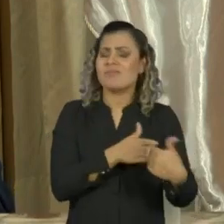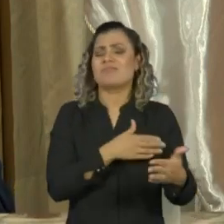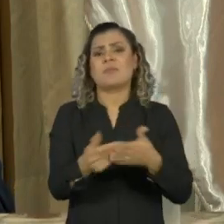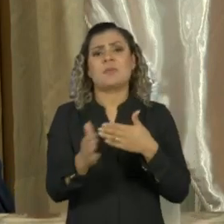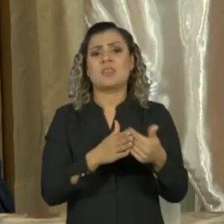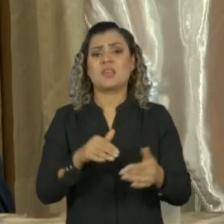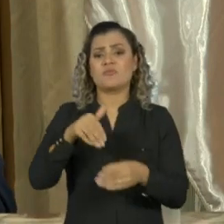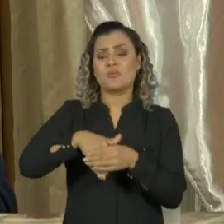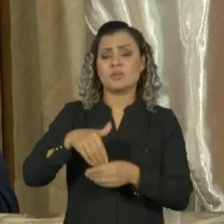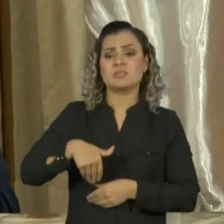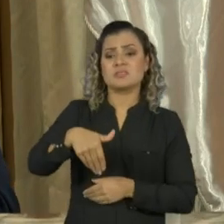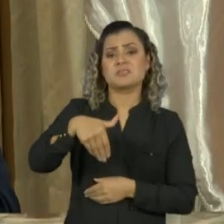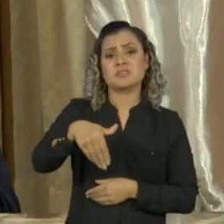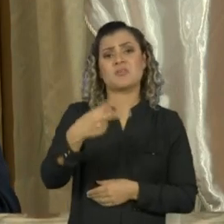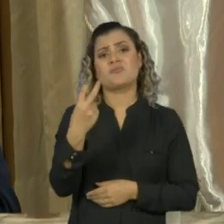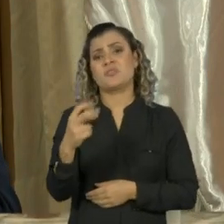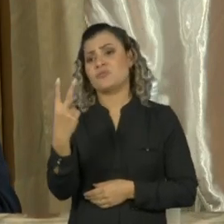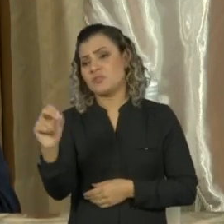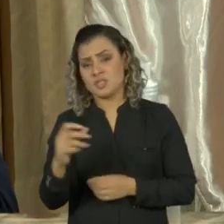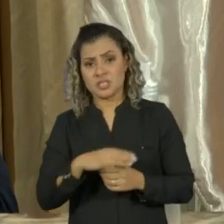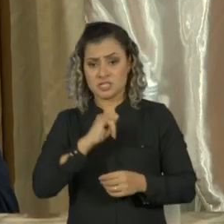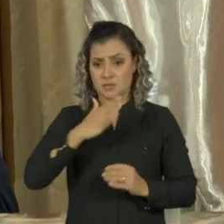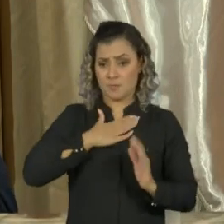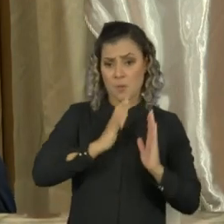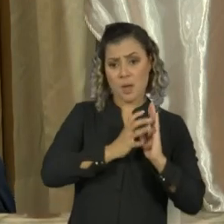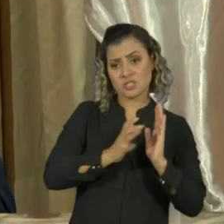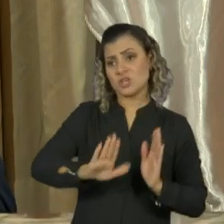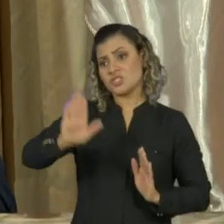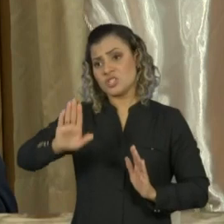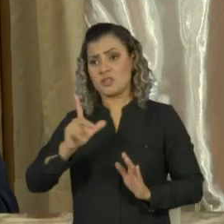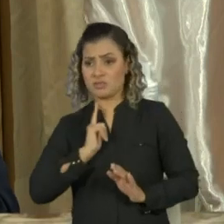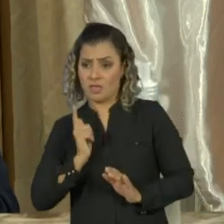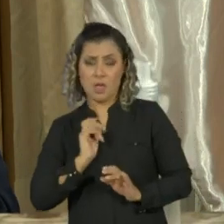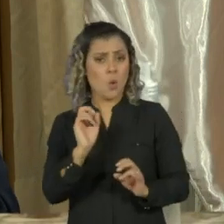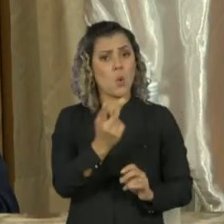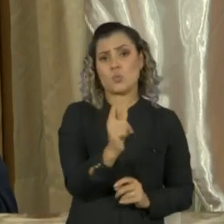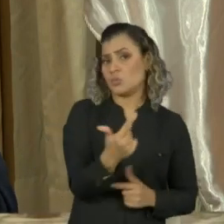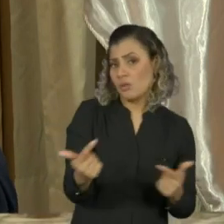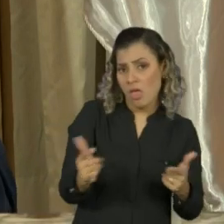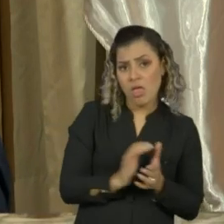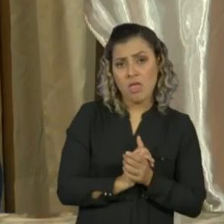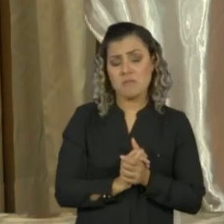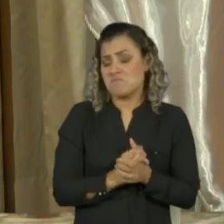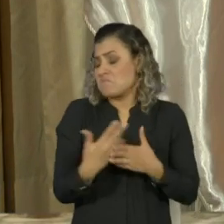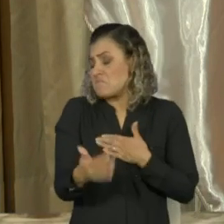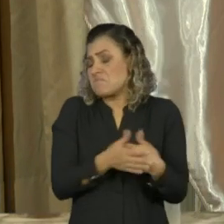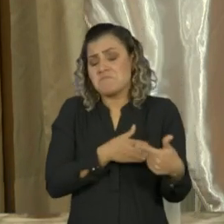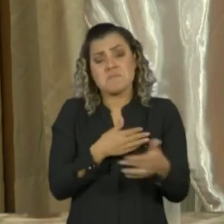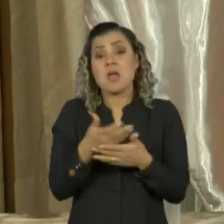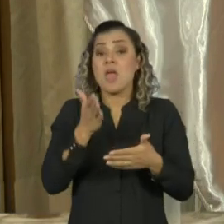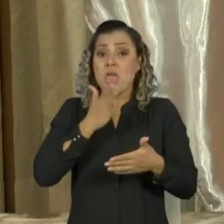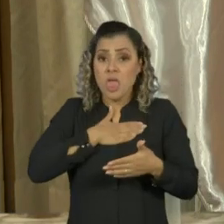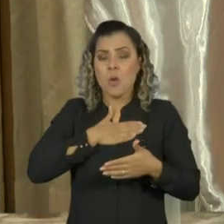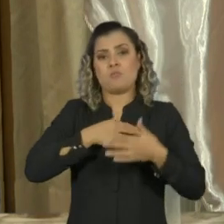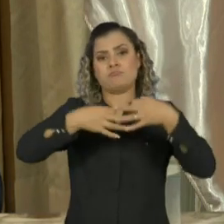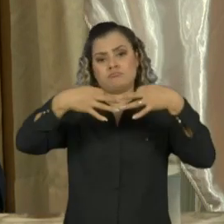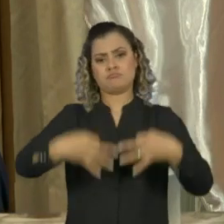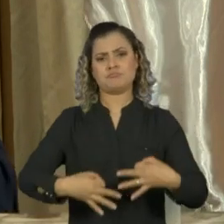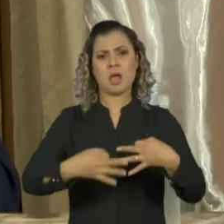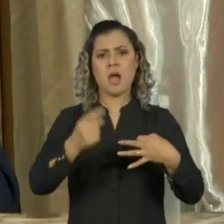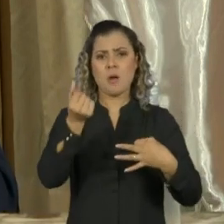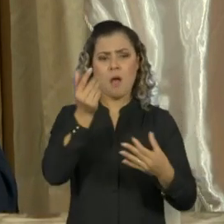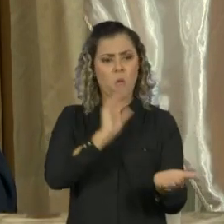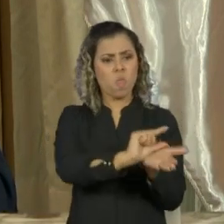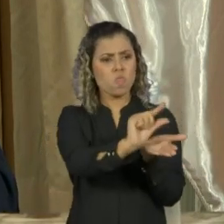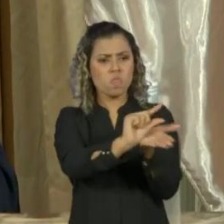agora de 2020, se o meu partido vai ter candidato naquele município. E isso é o que se